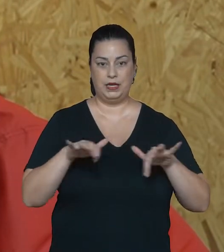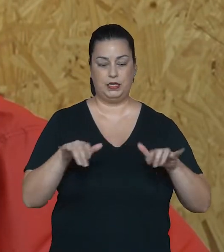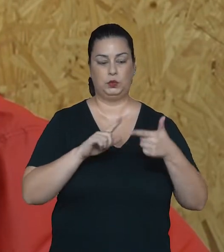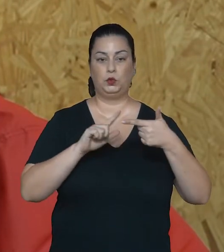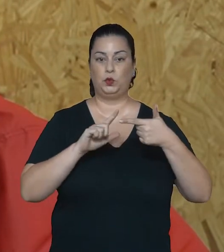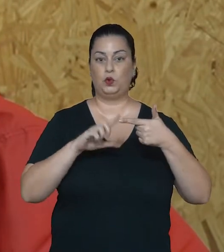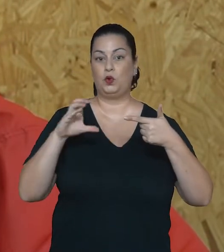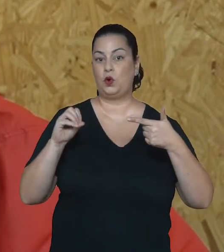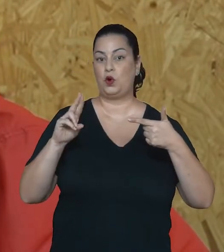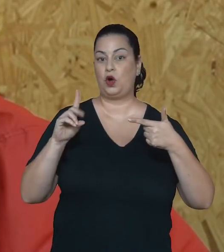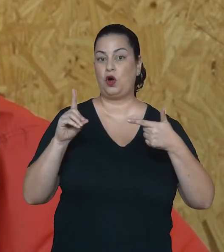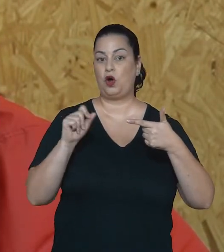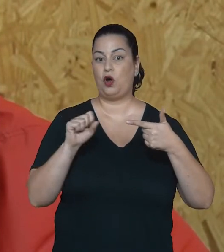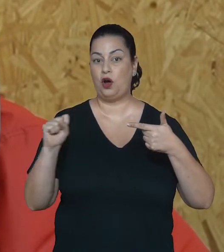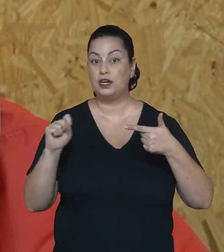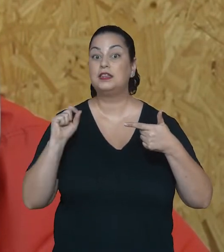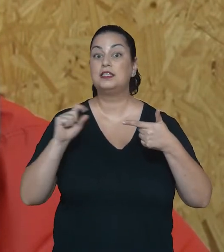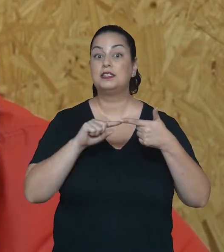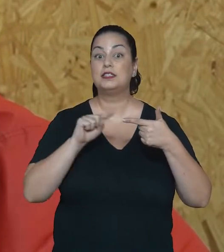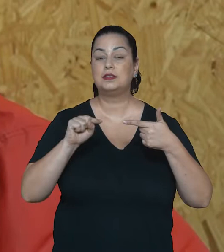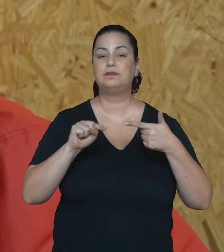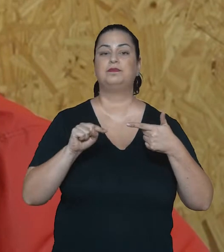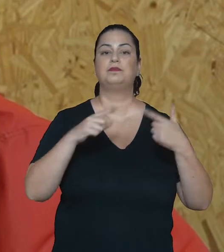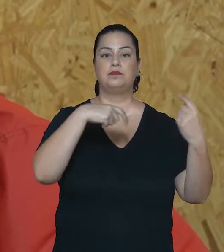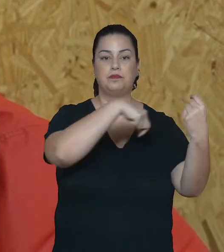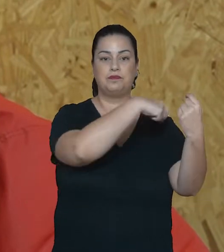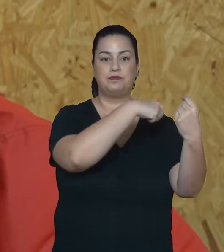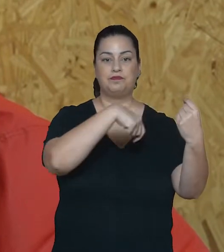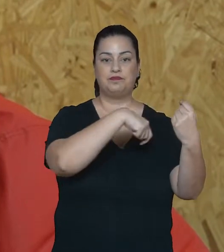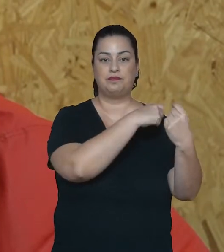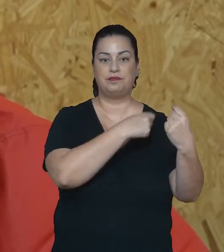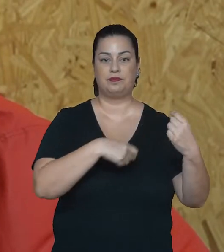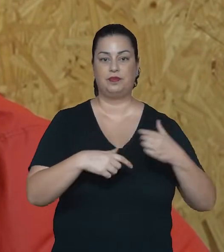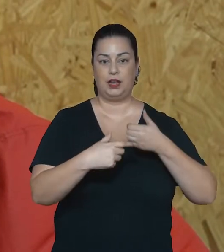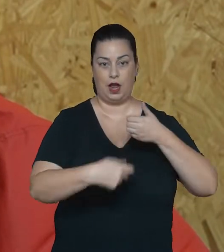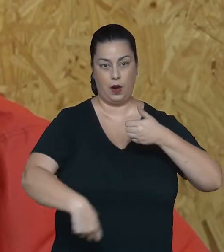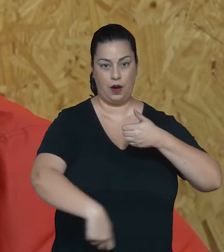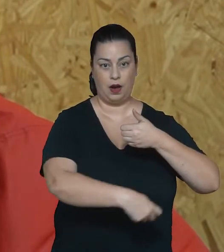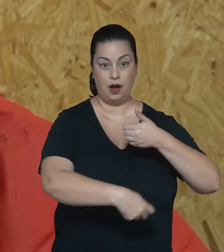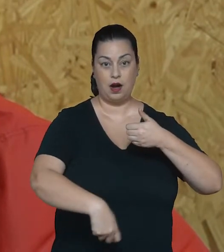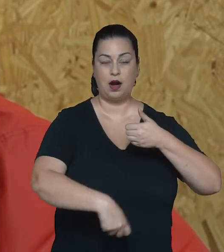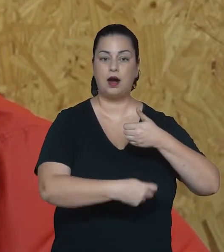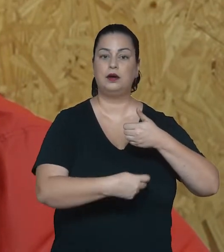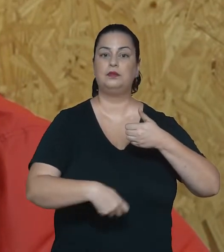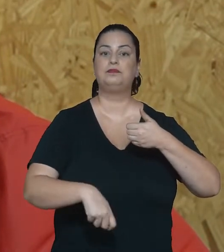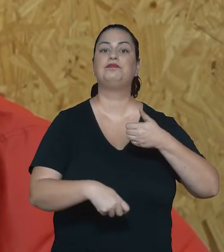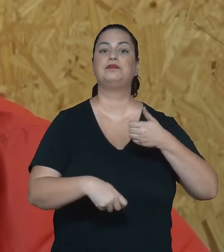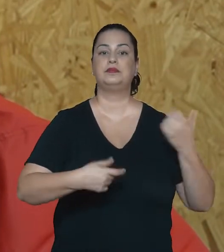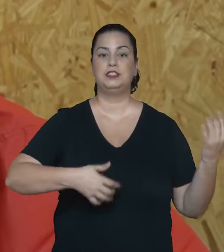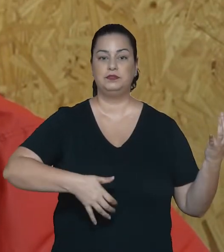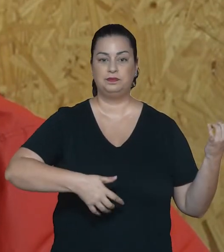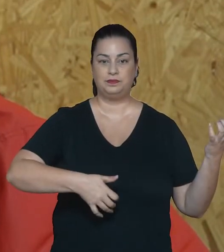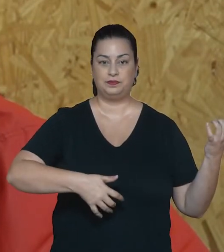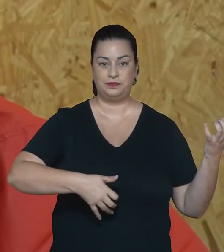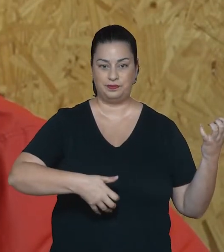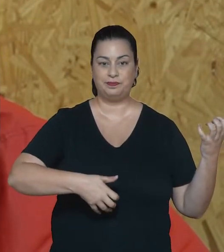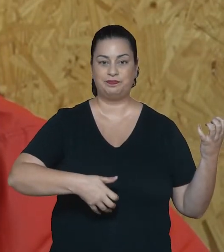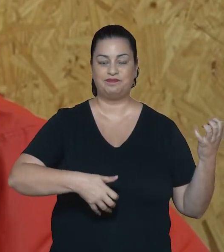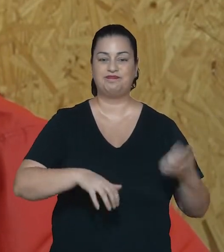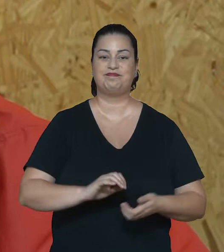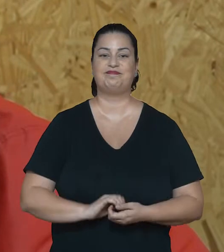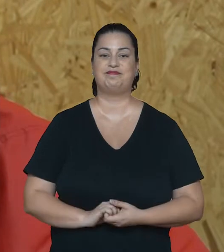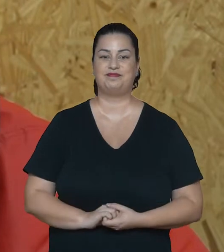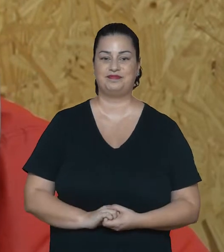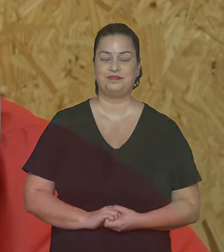modalidades de piano e cordas, sendo cordas violino, violoncelo, viola